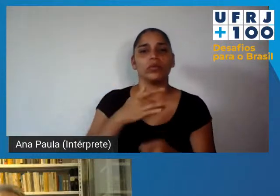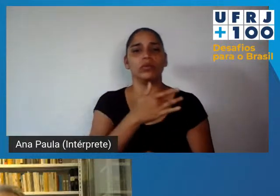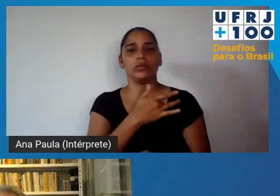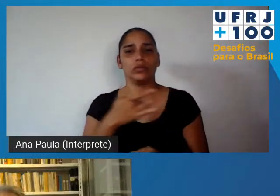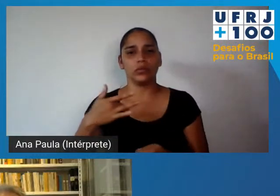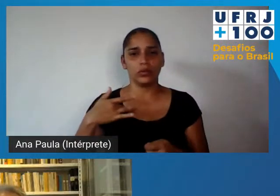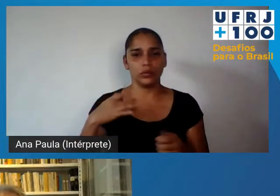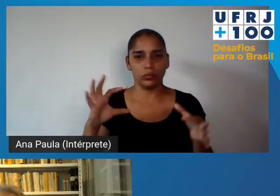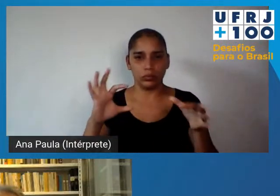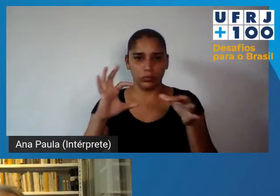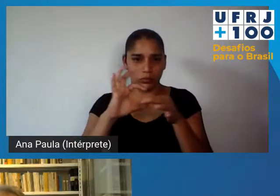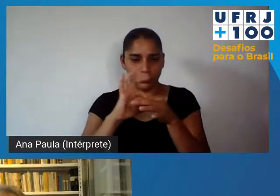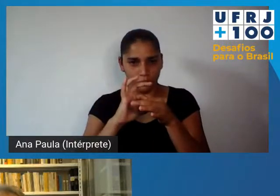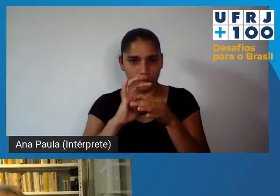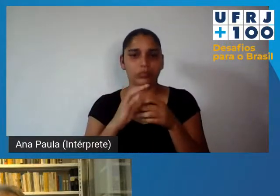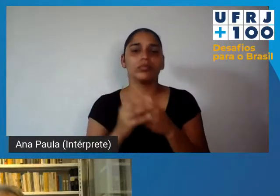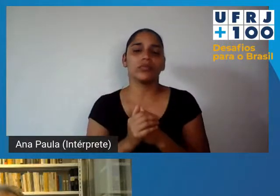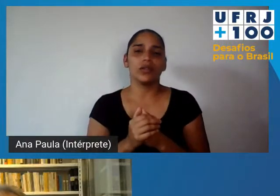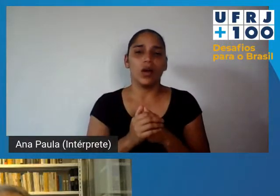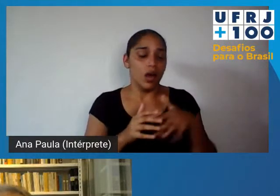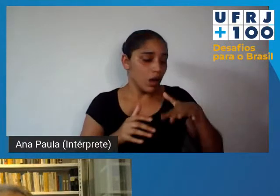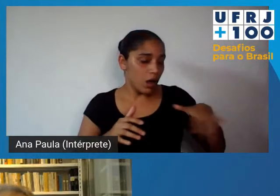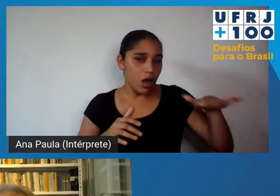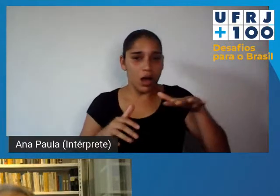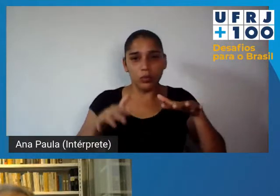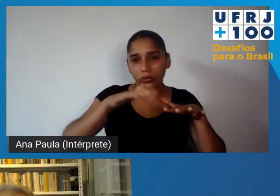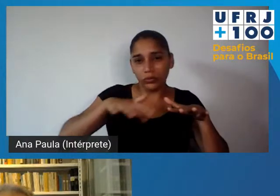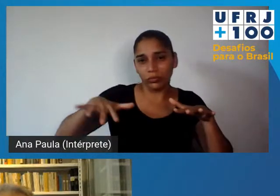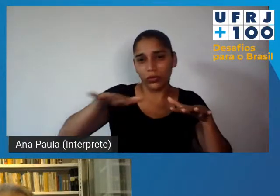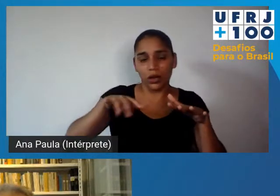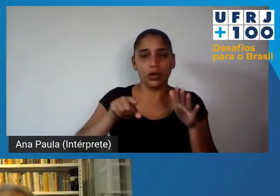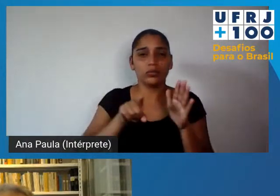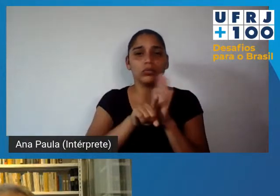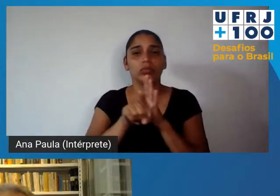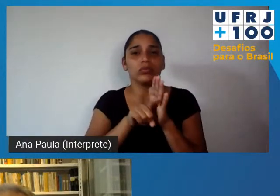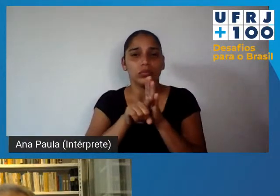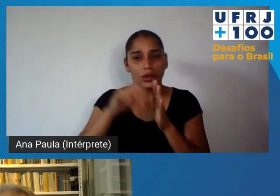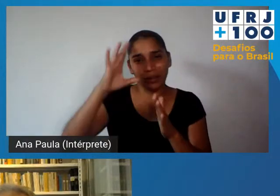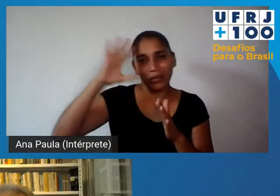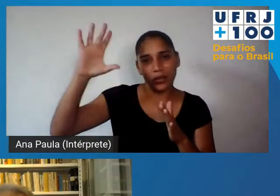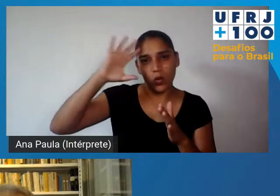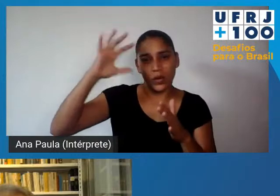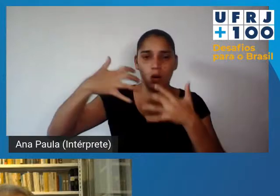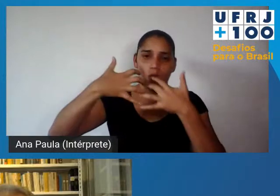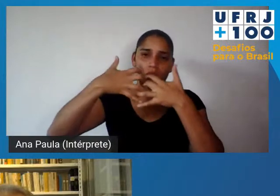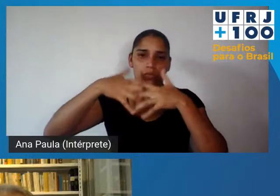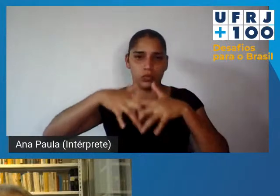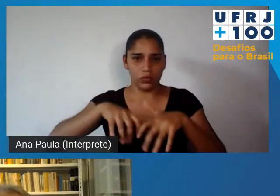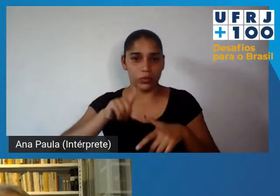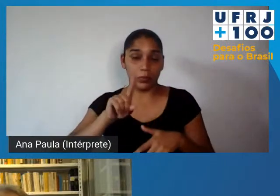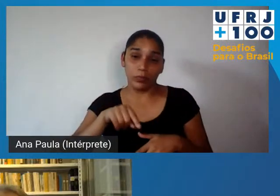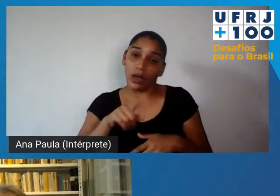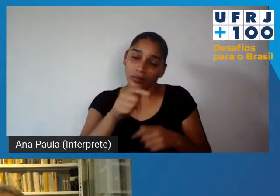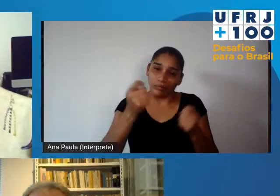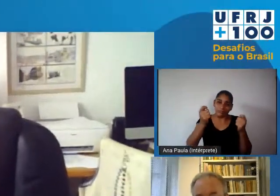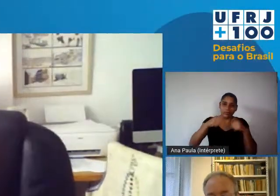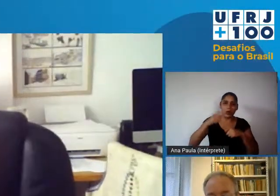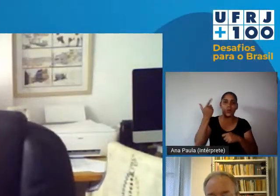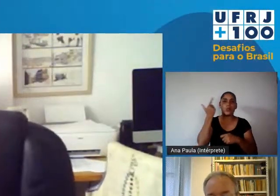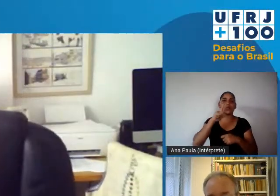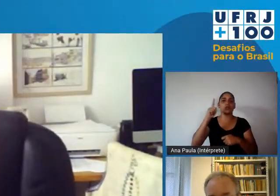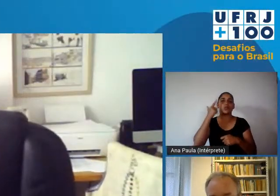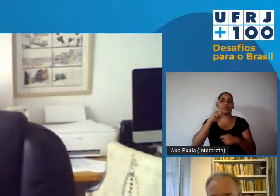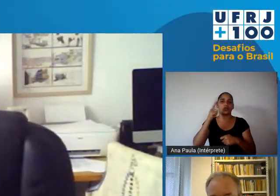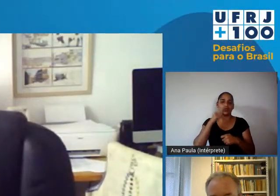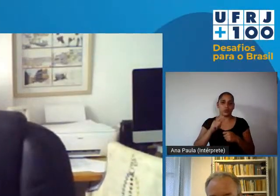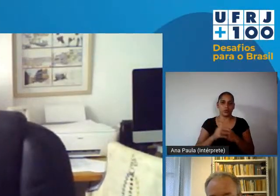são três, digamos assim, campos conceituais e teóricos muito complexos, mas ele tem dado conta disso, né, não é à toa, então,